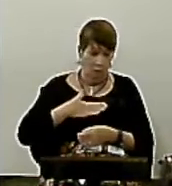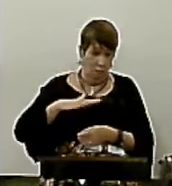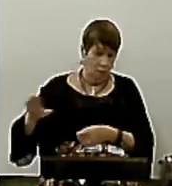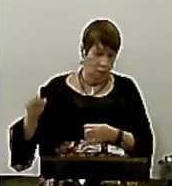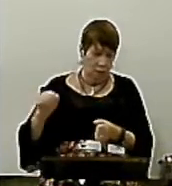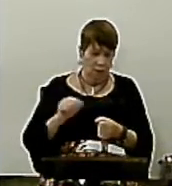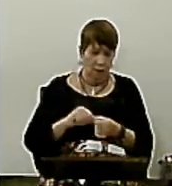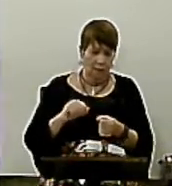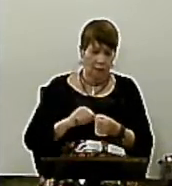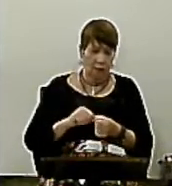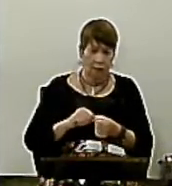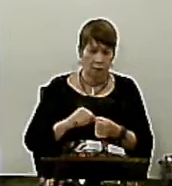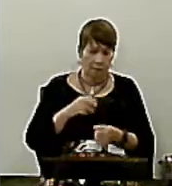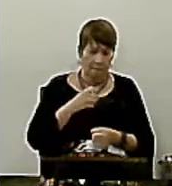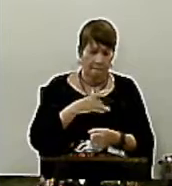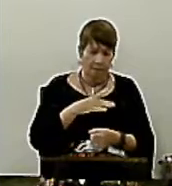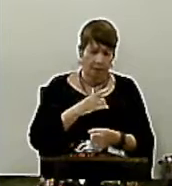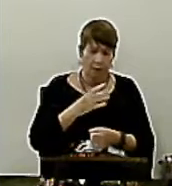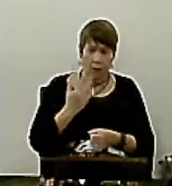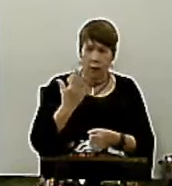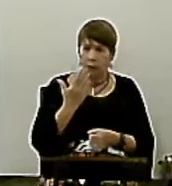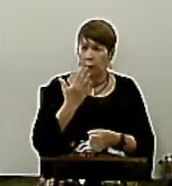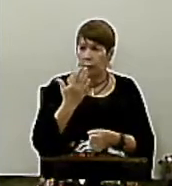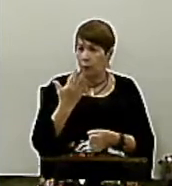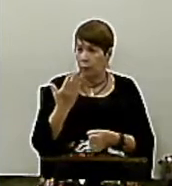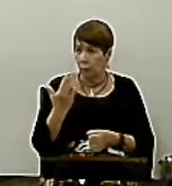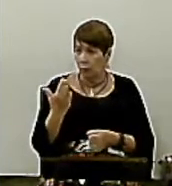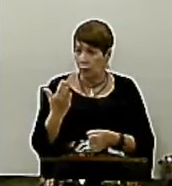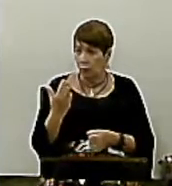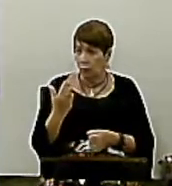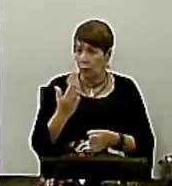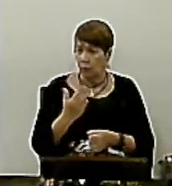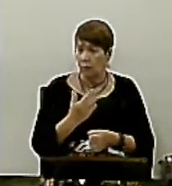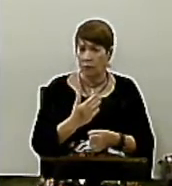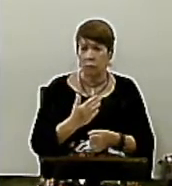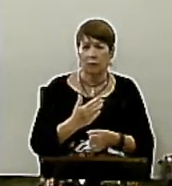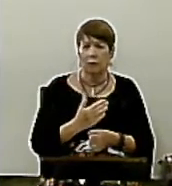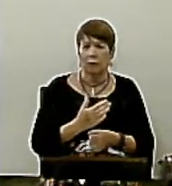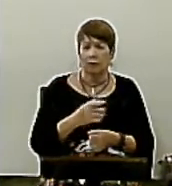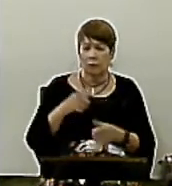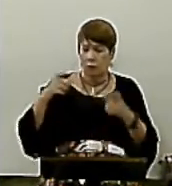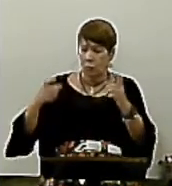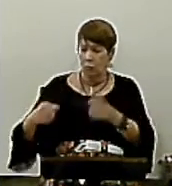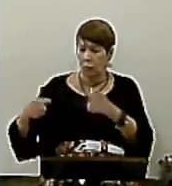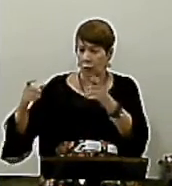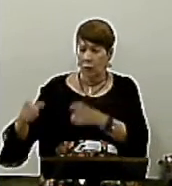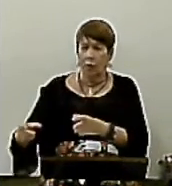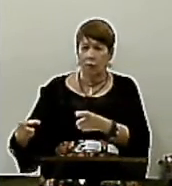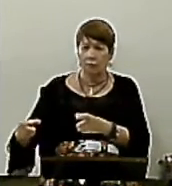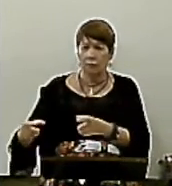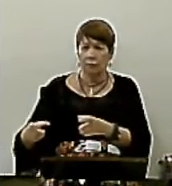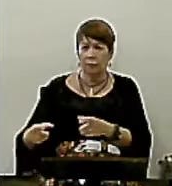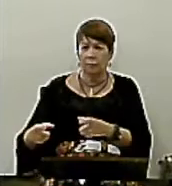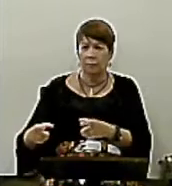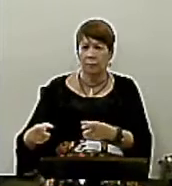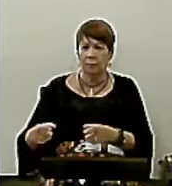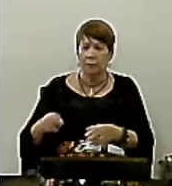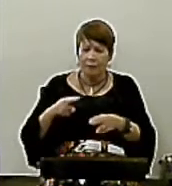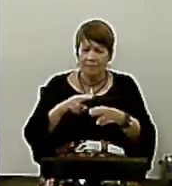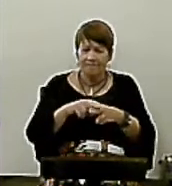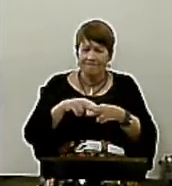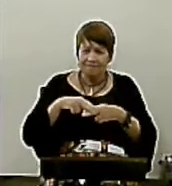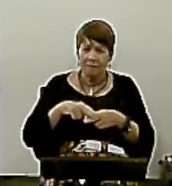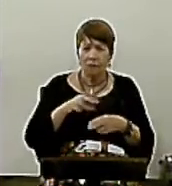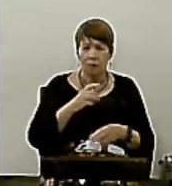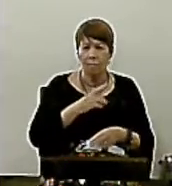Não goste da cor Não goste do tamanho Não goste do local Onde as coisas foram colocadas E por causa do medo